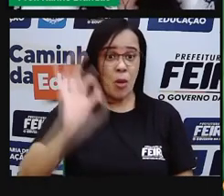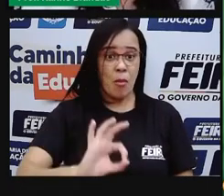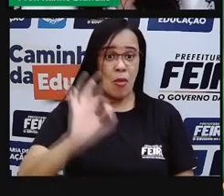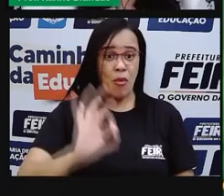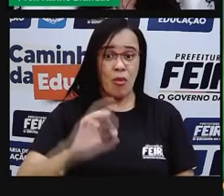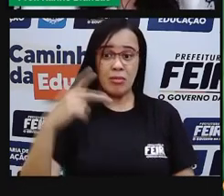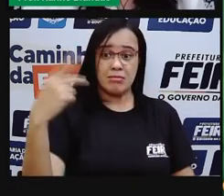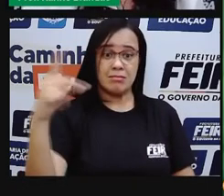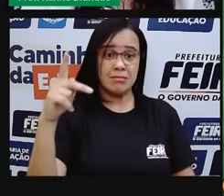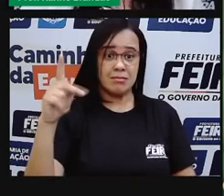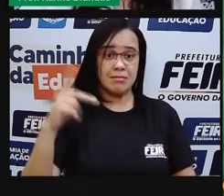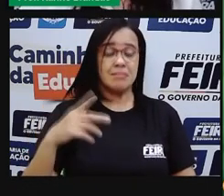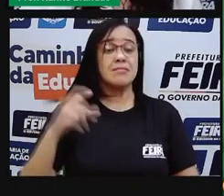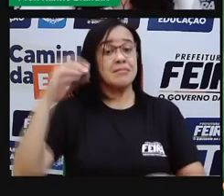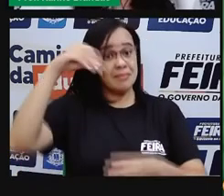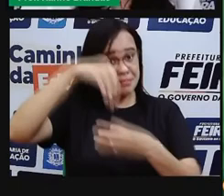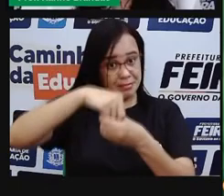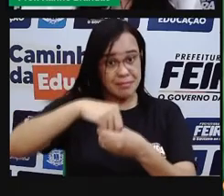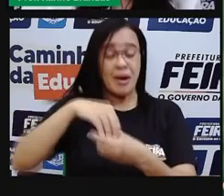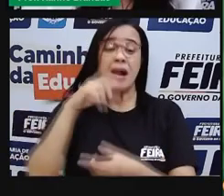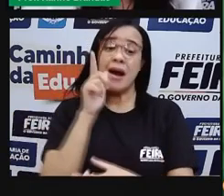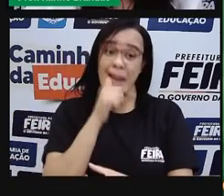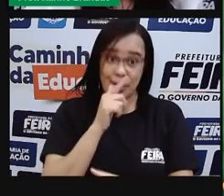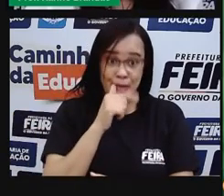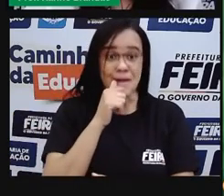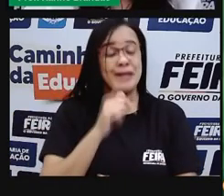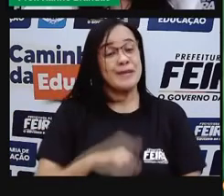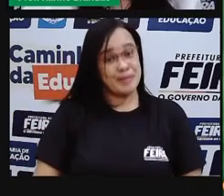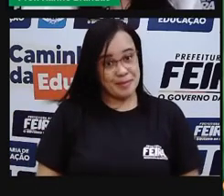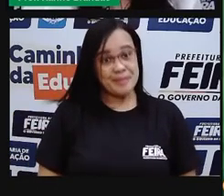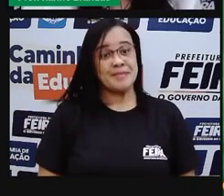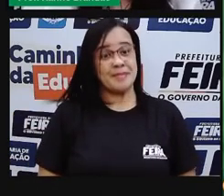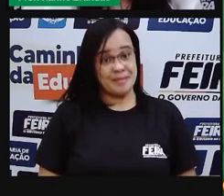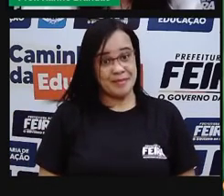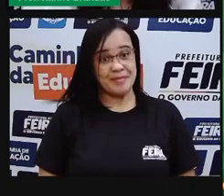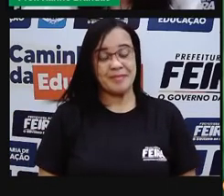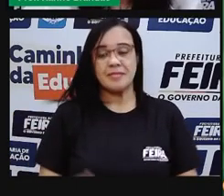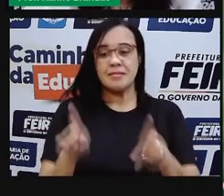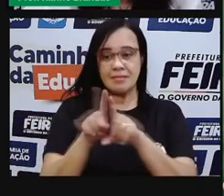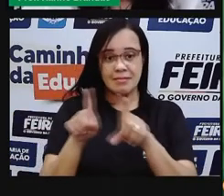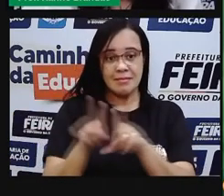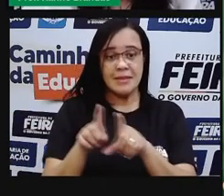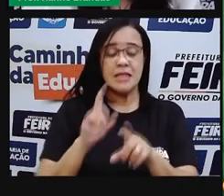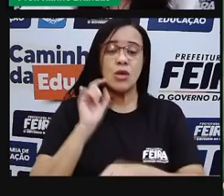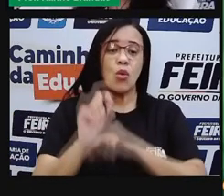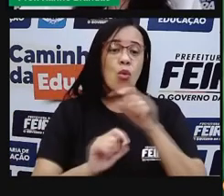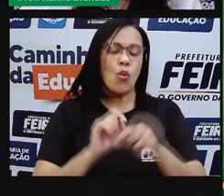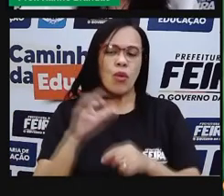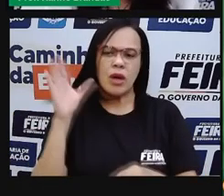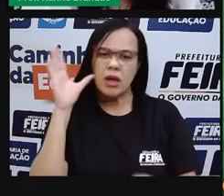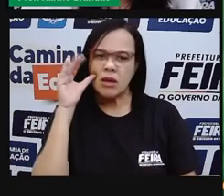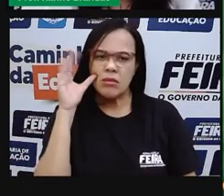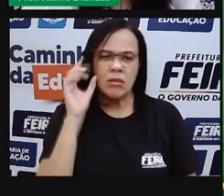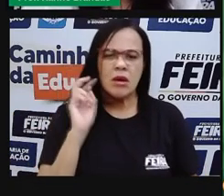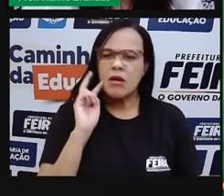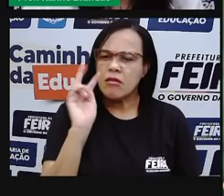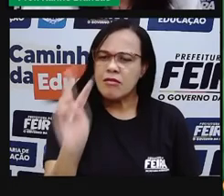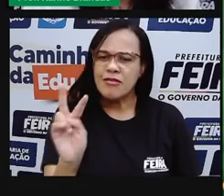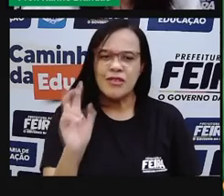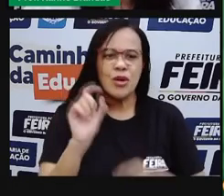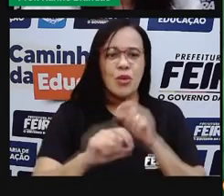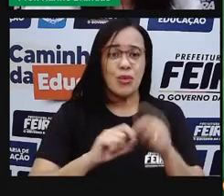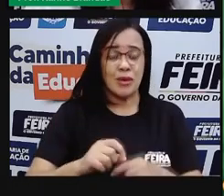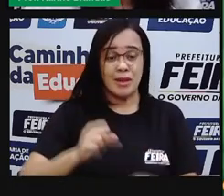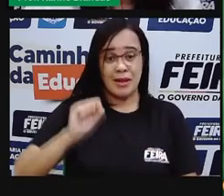quinidário chamado, aqui, água viva, né, a gente observa o quê? Que 98%